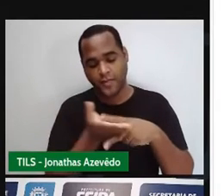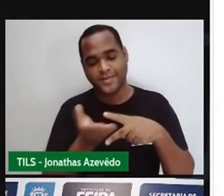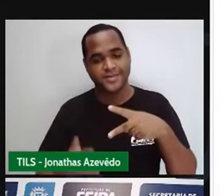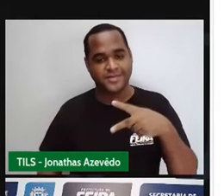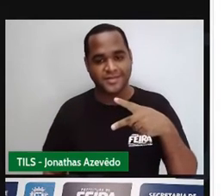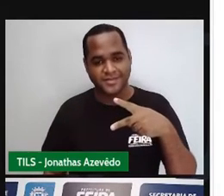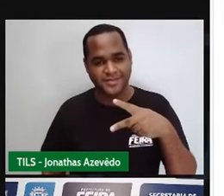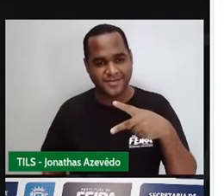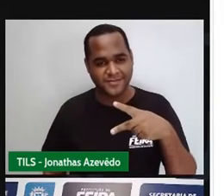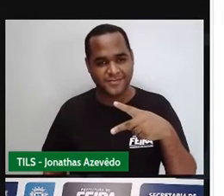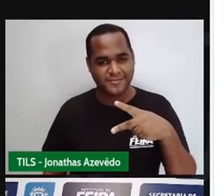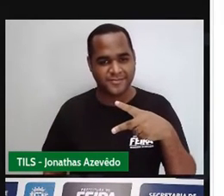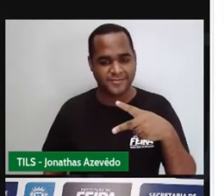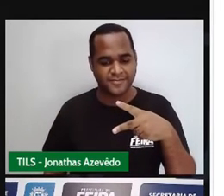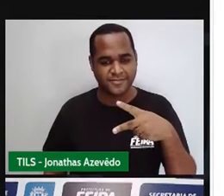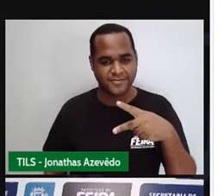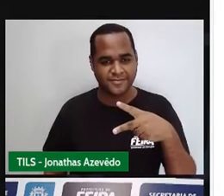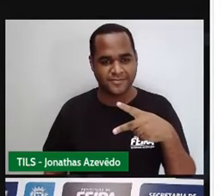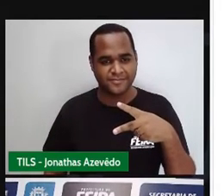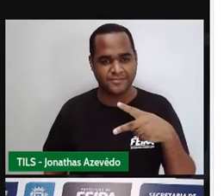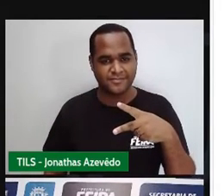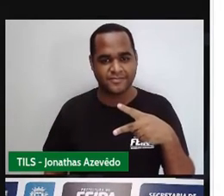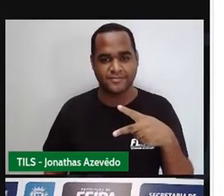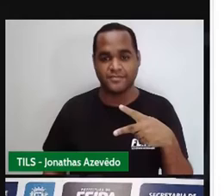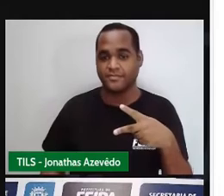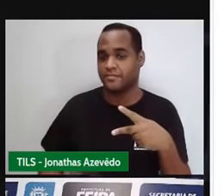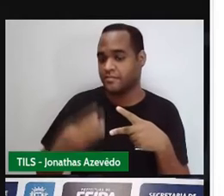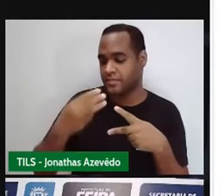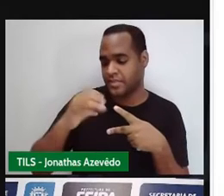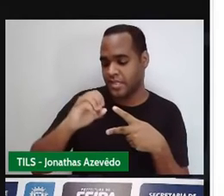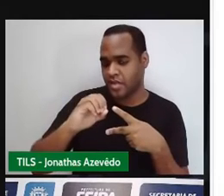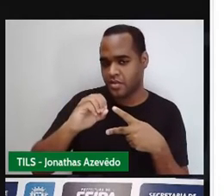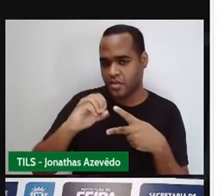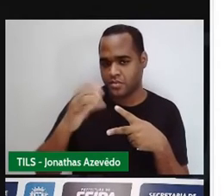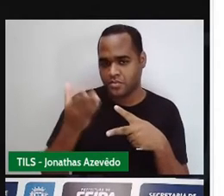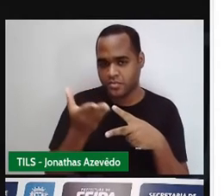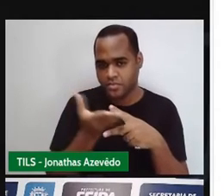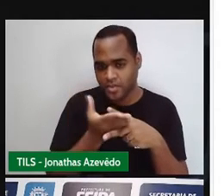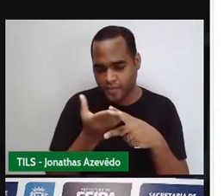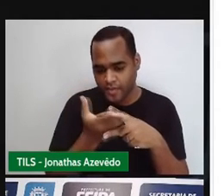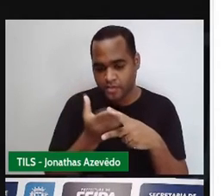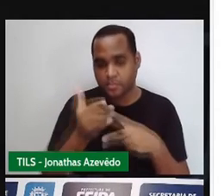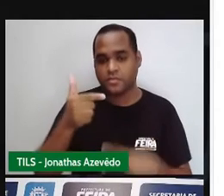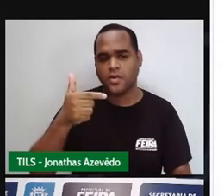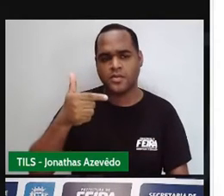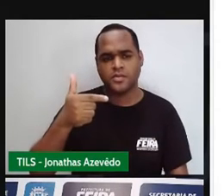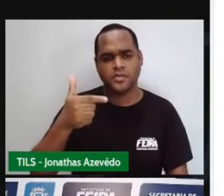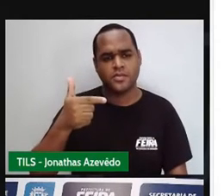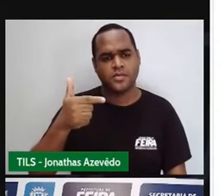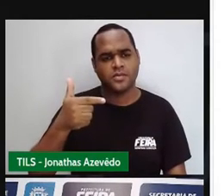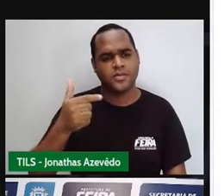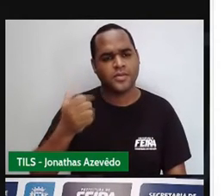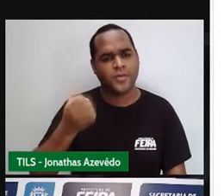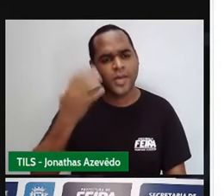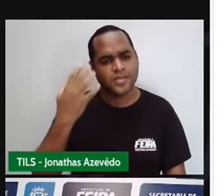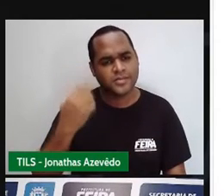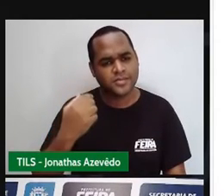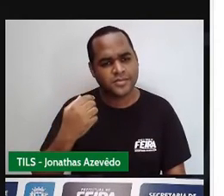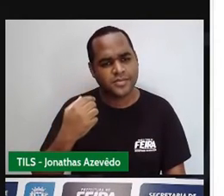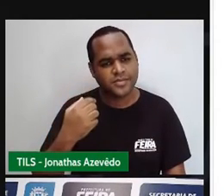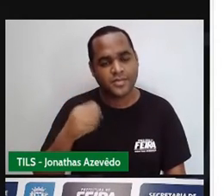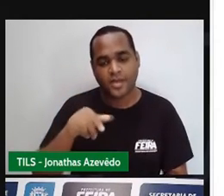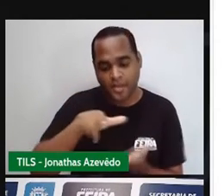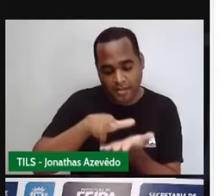aqui, dividido por dois. Agora acompanha comigo, né? Papel na mão,